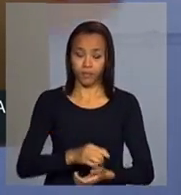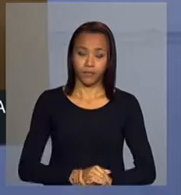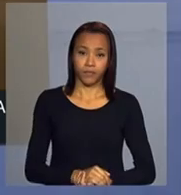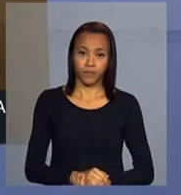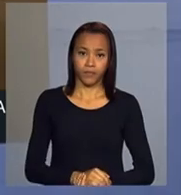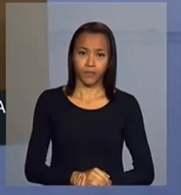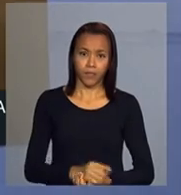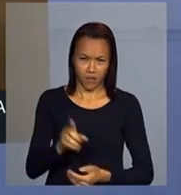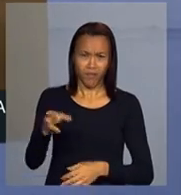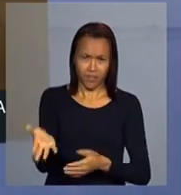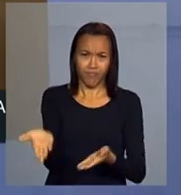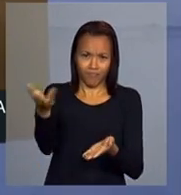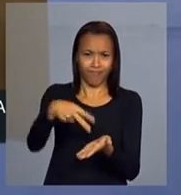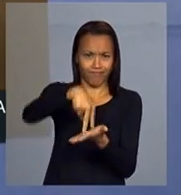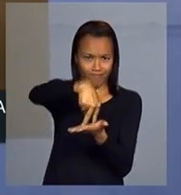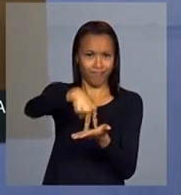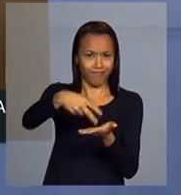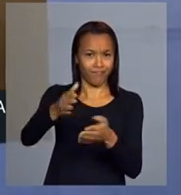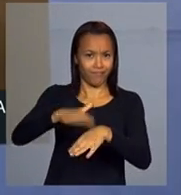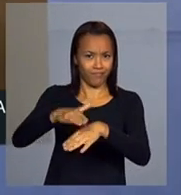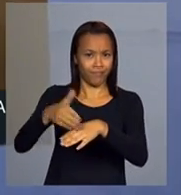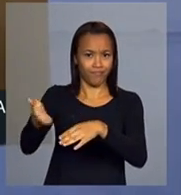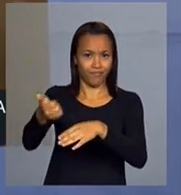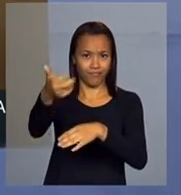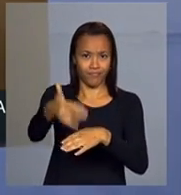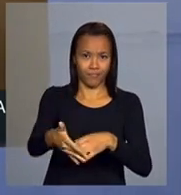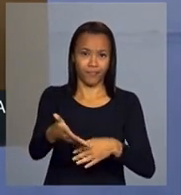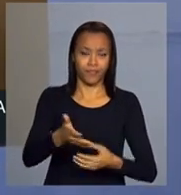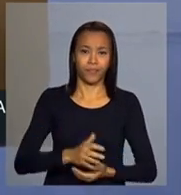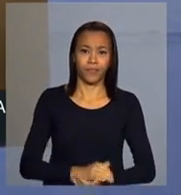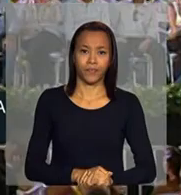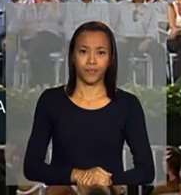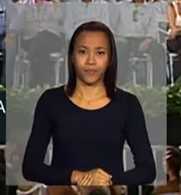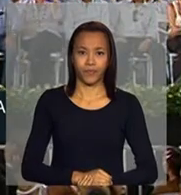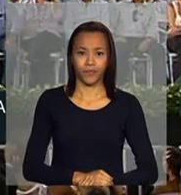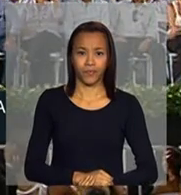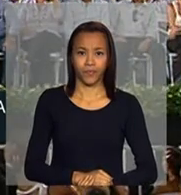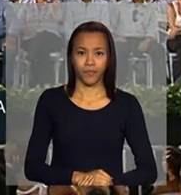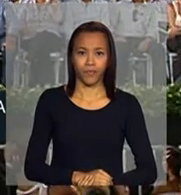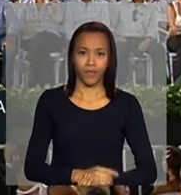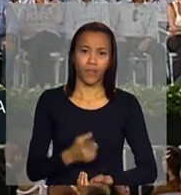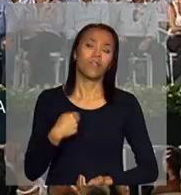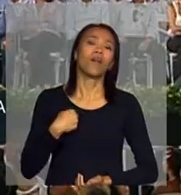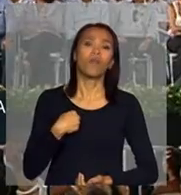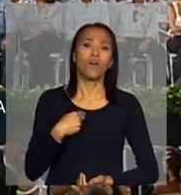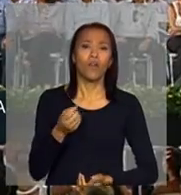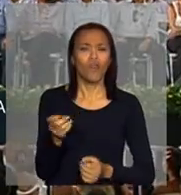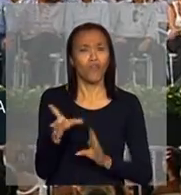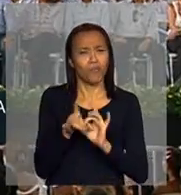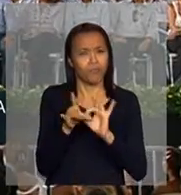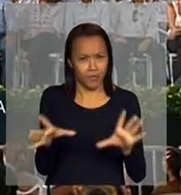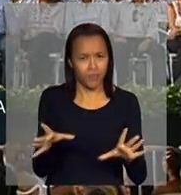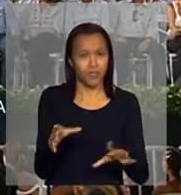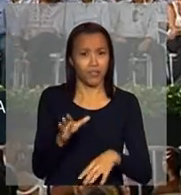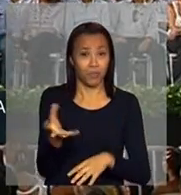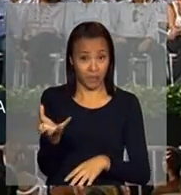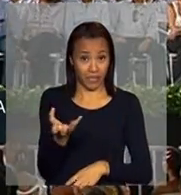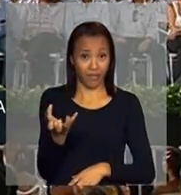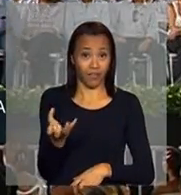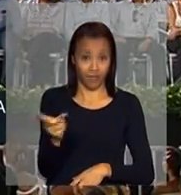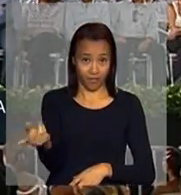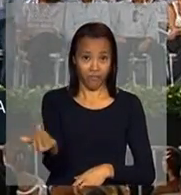Você pode levantar e falar, senhor Ferrovírio. Não, eu vou deixar, porque ele está...